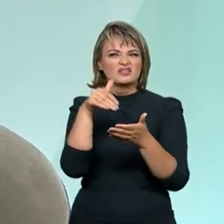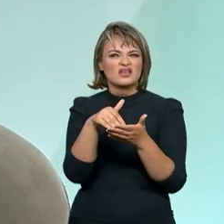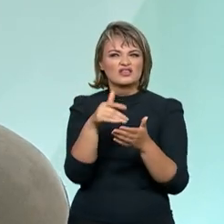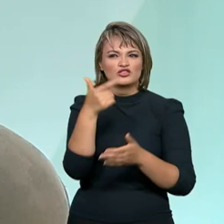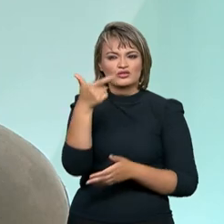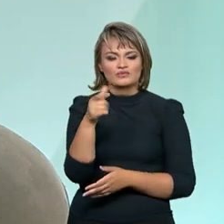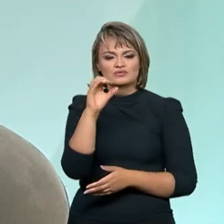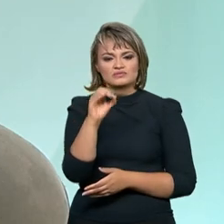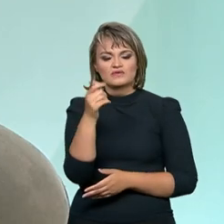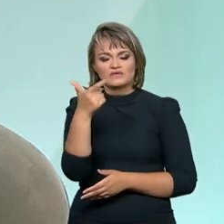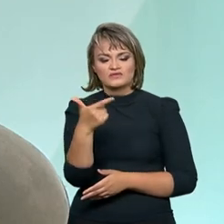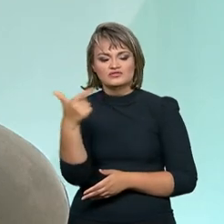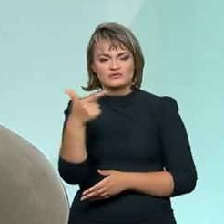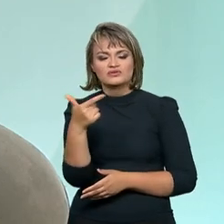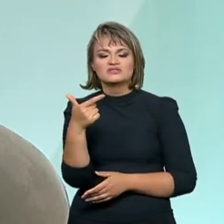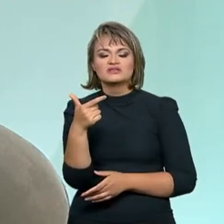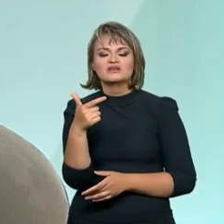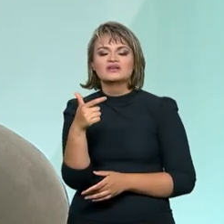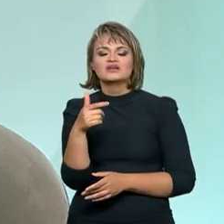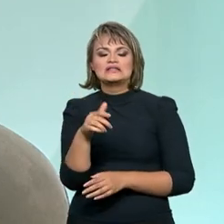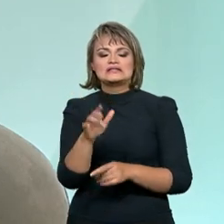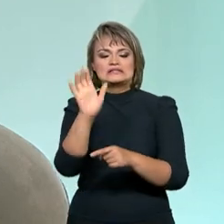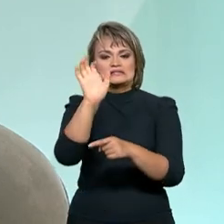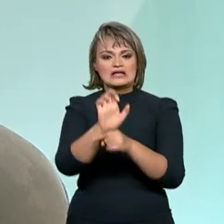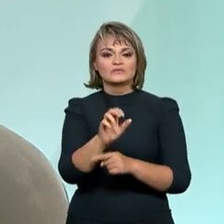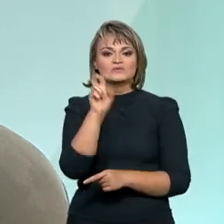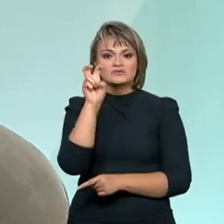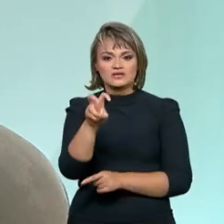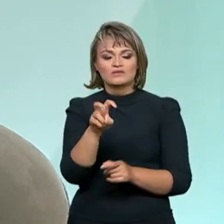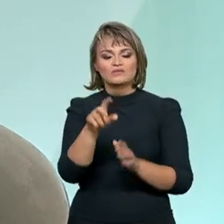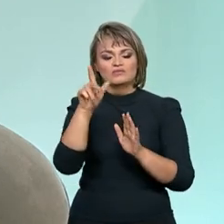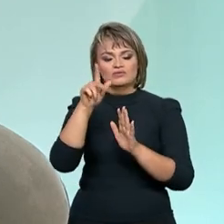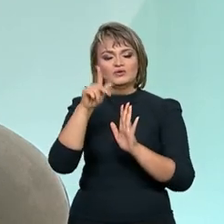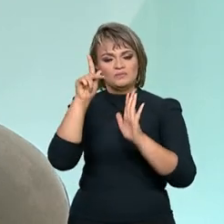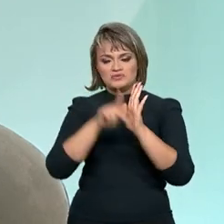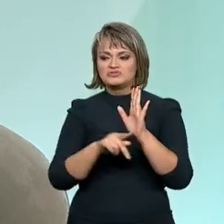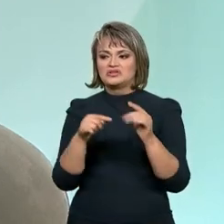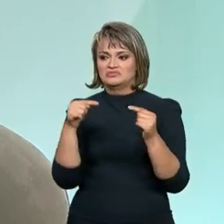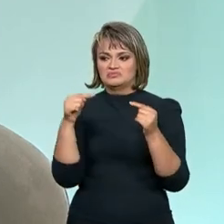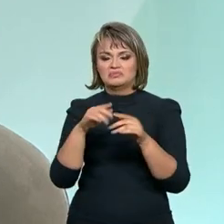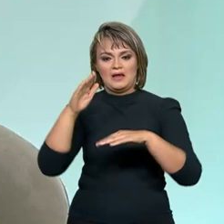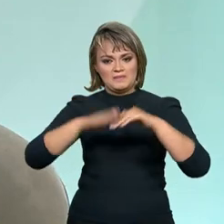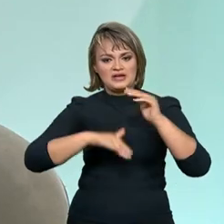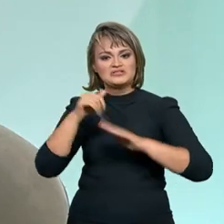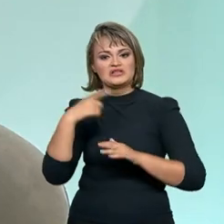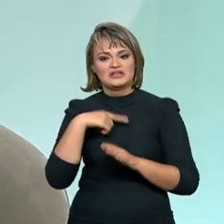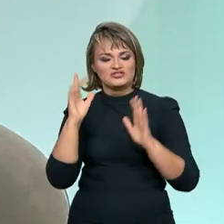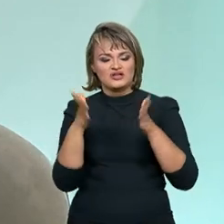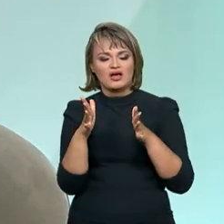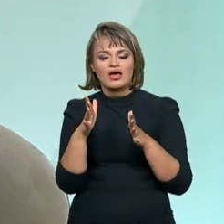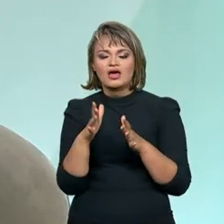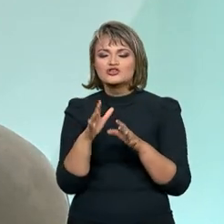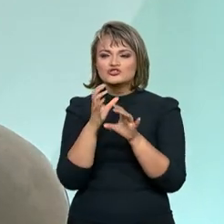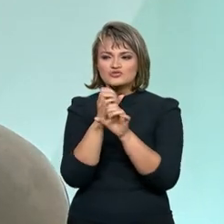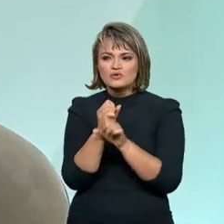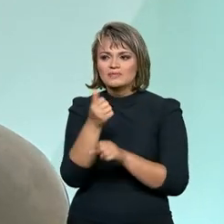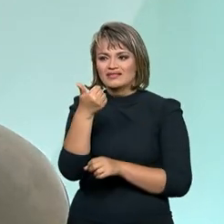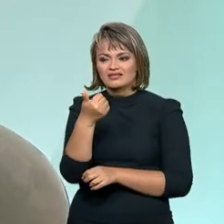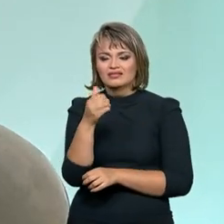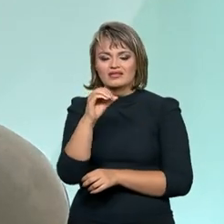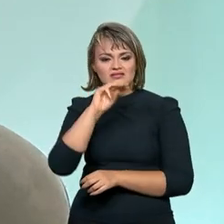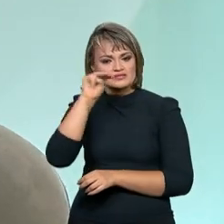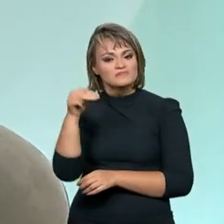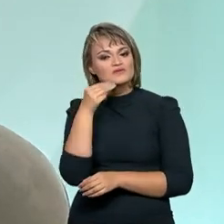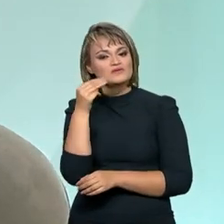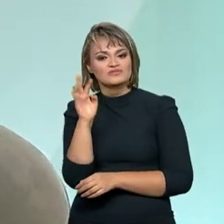de 2022 com outros cinco estados com esse projeto em desenvolvimento. Já aplicamos em torno de 10 milhões de reais nesse